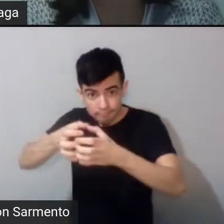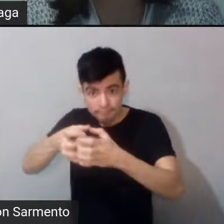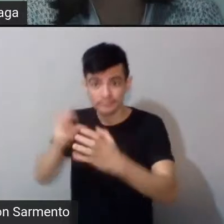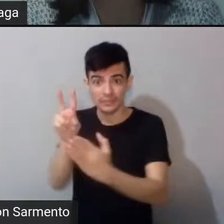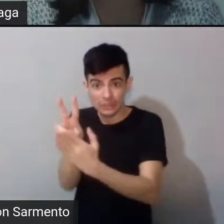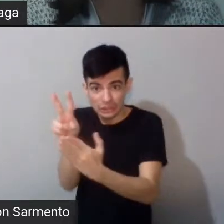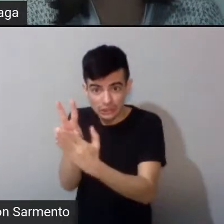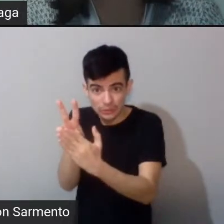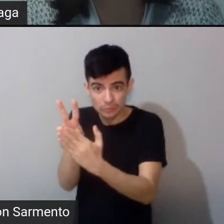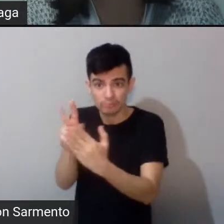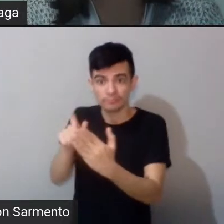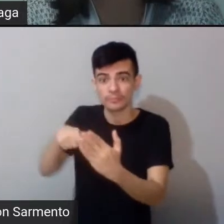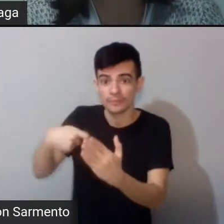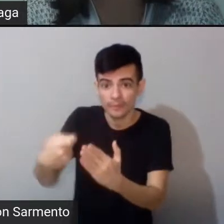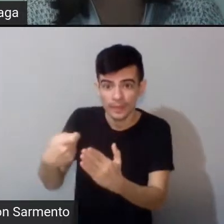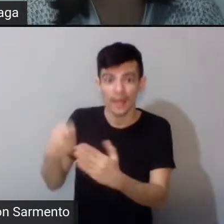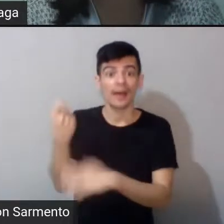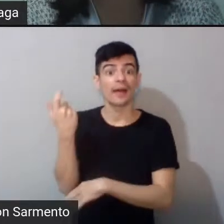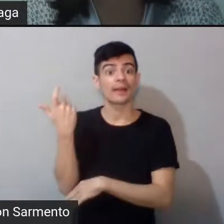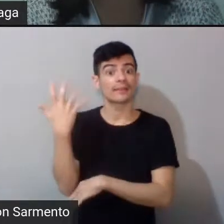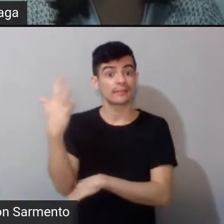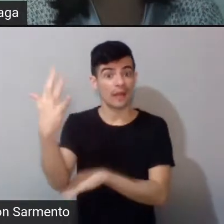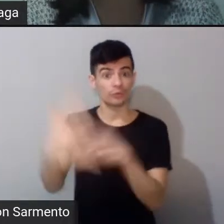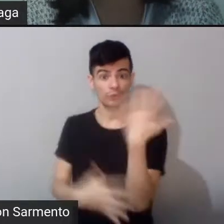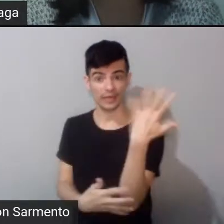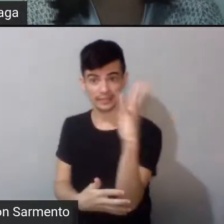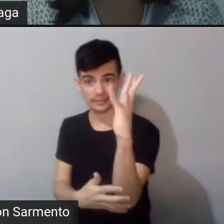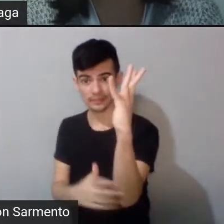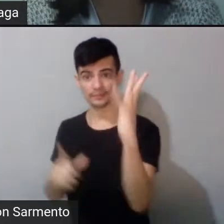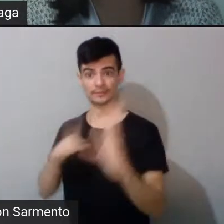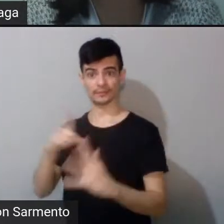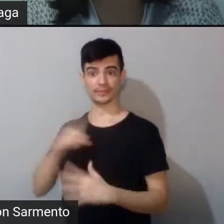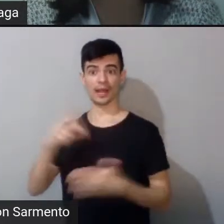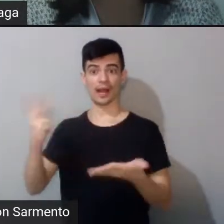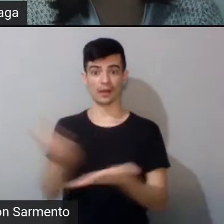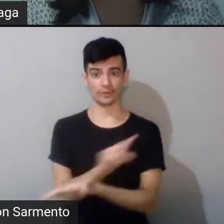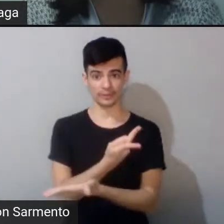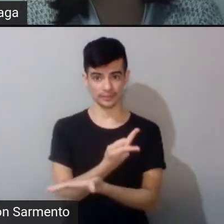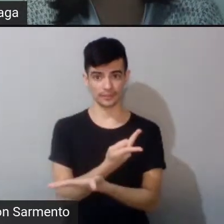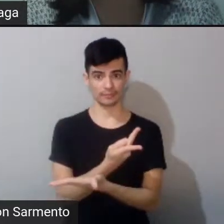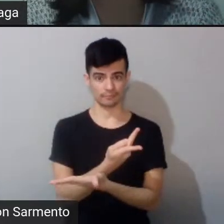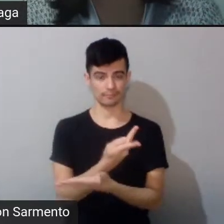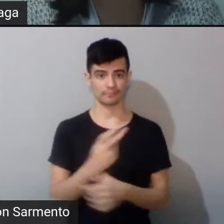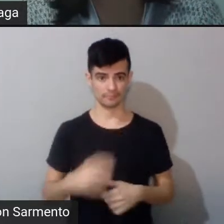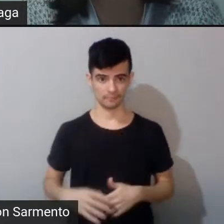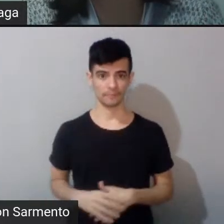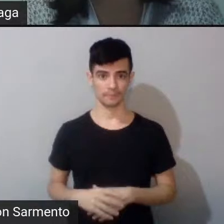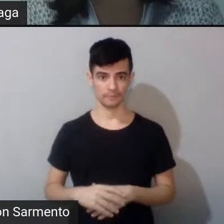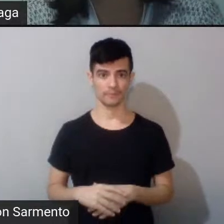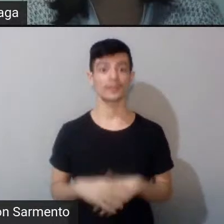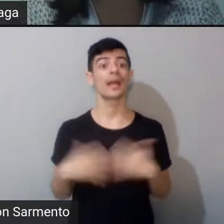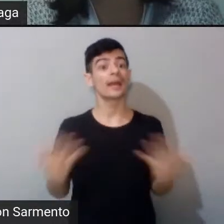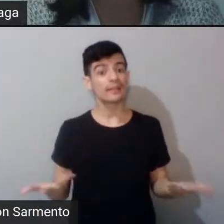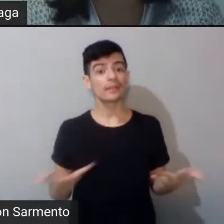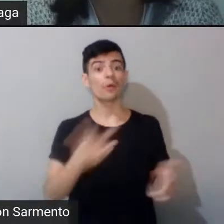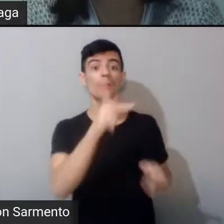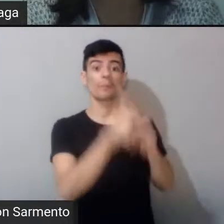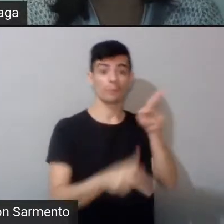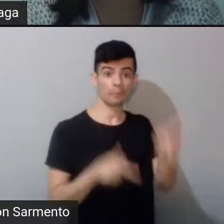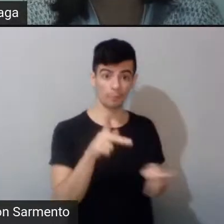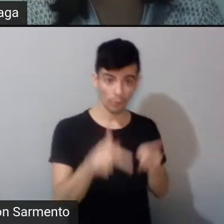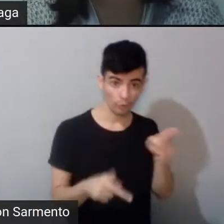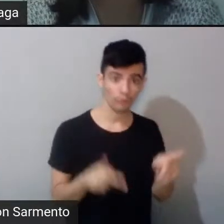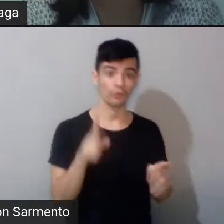volta a brotar, onde a natureza volta a acontecer. E se não for os povos indígenas, a galera morre sem oxigênio,